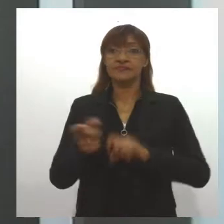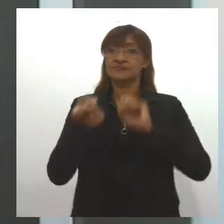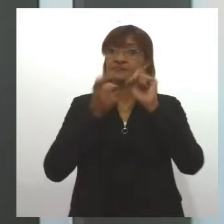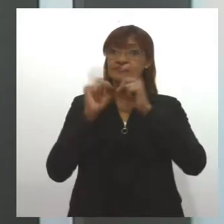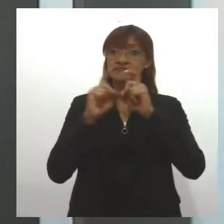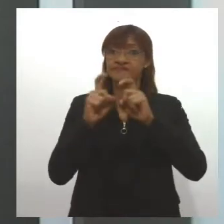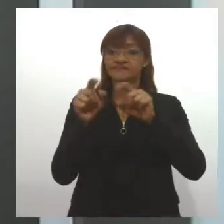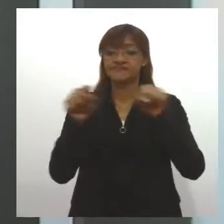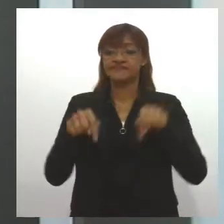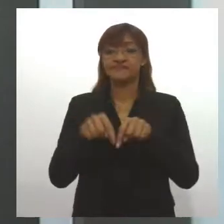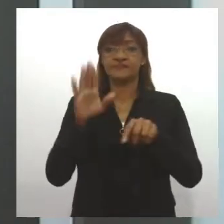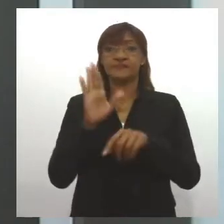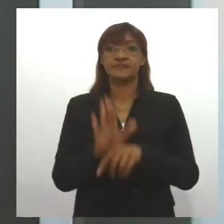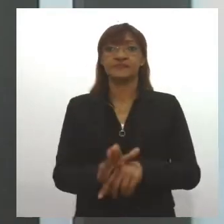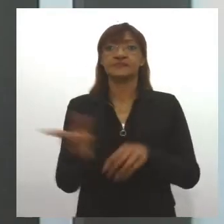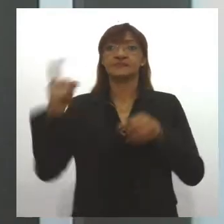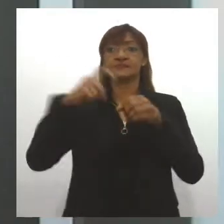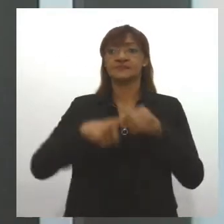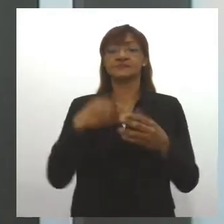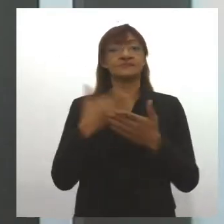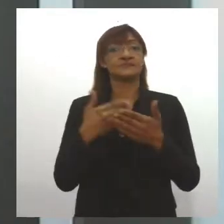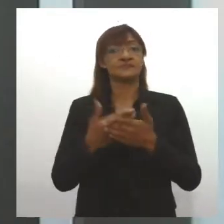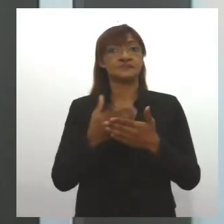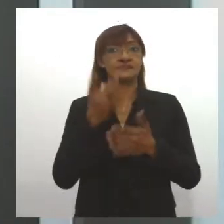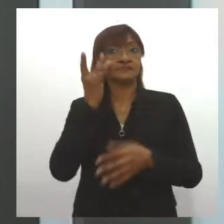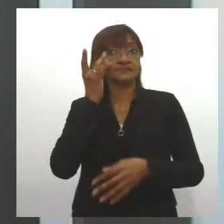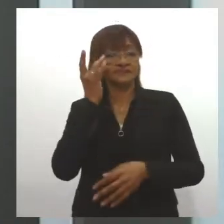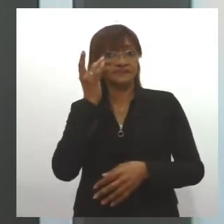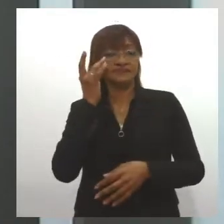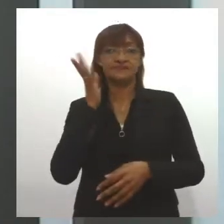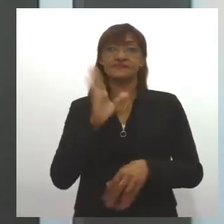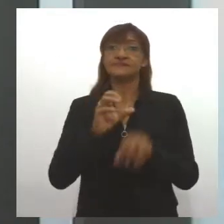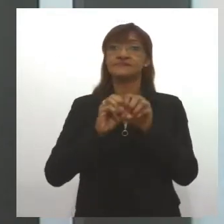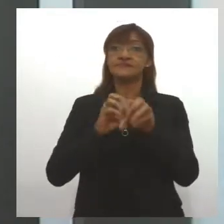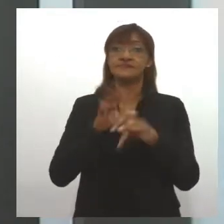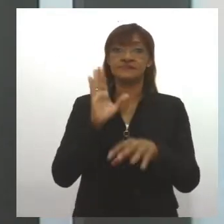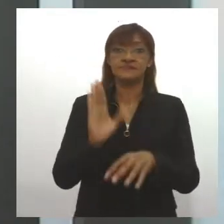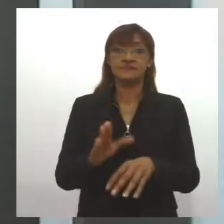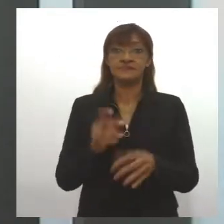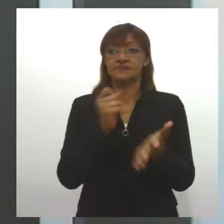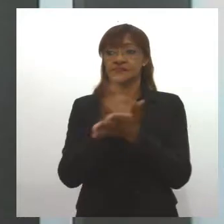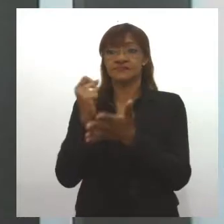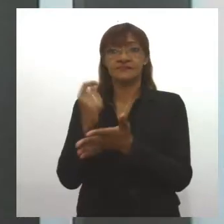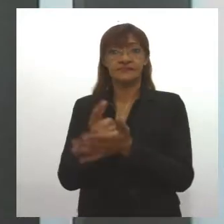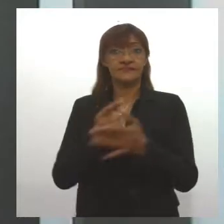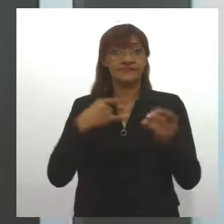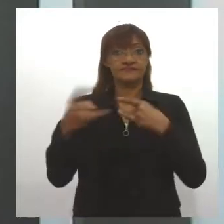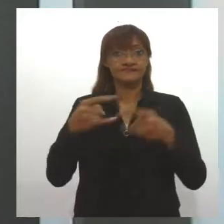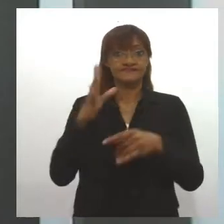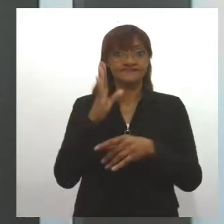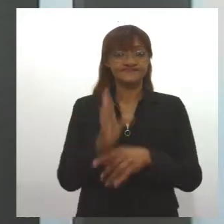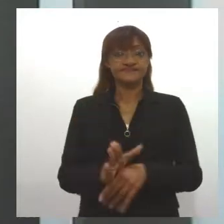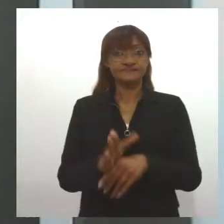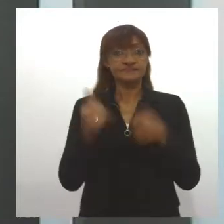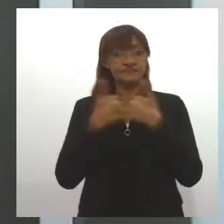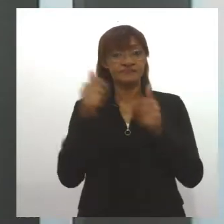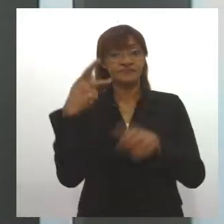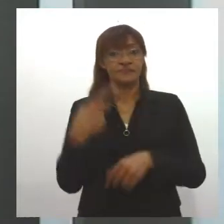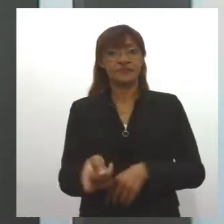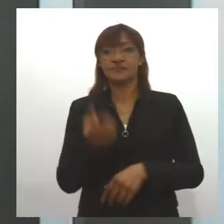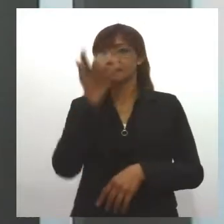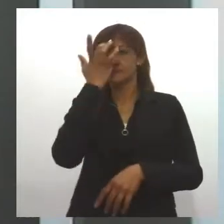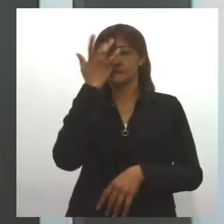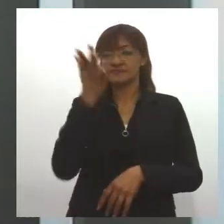O retorno das aulas presenciais na rede particular de ensino, compra online de passagem para transporte coletivo, fica